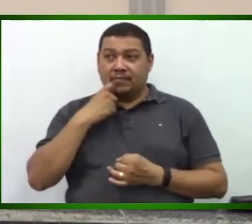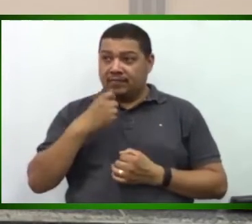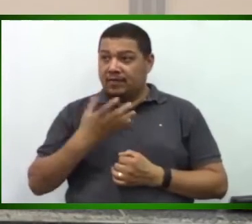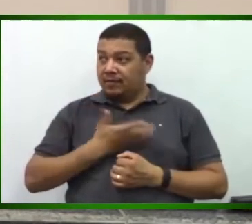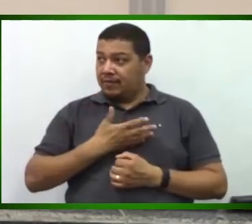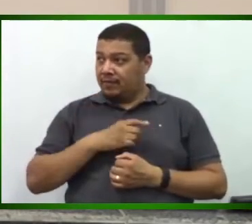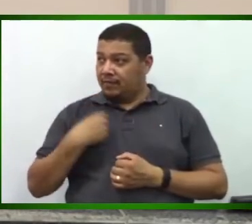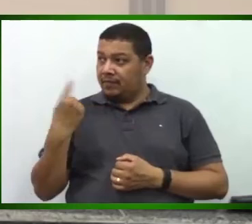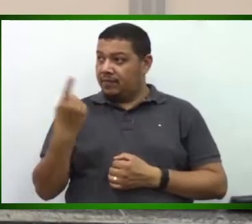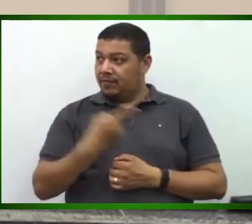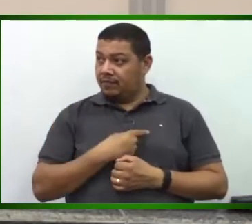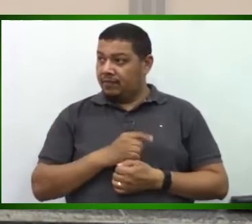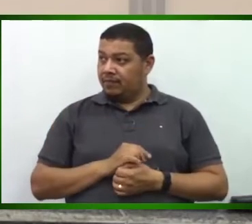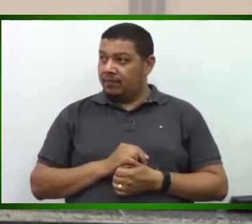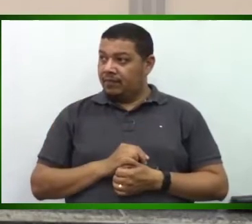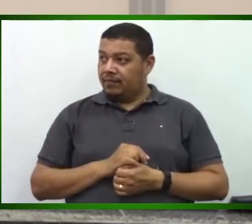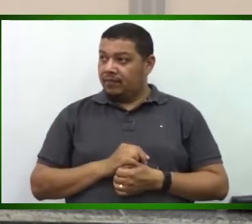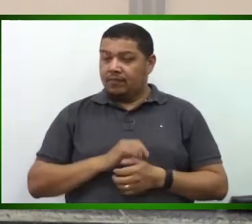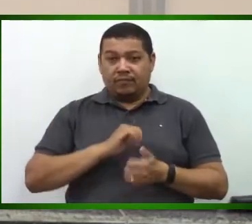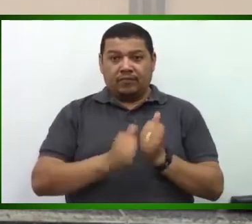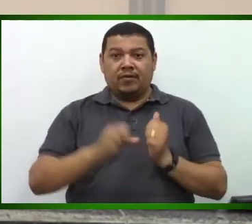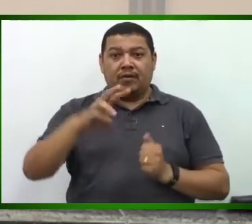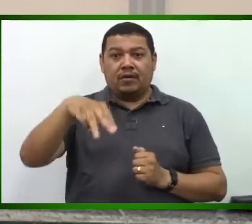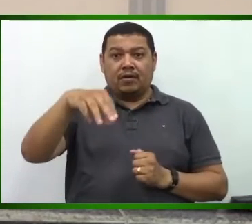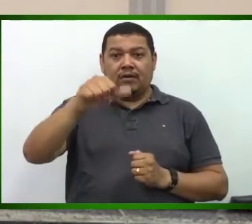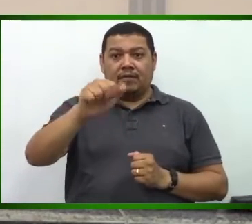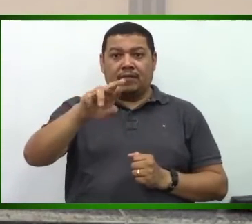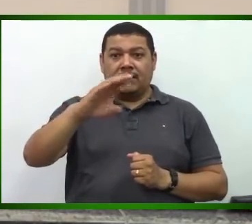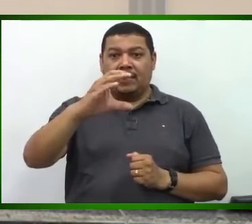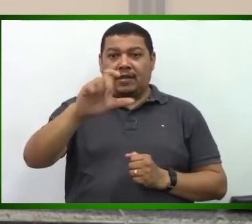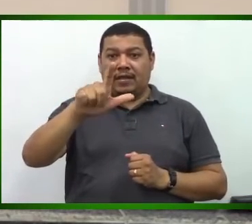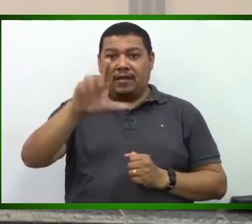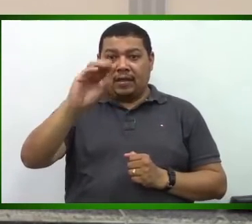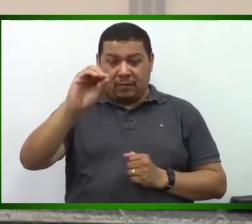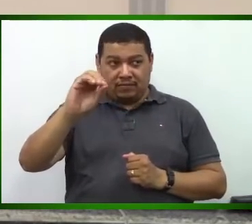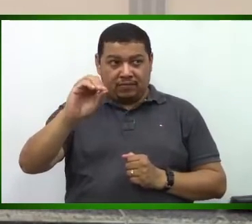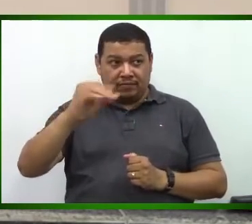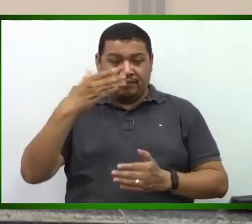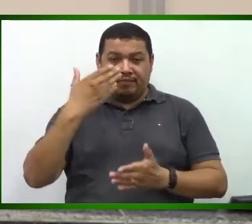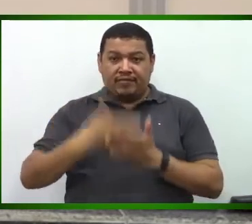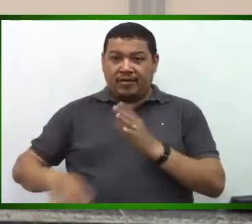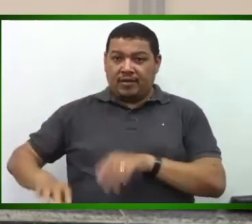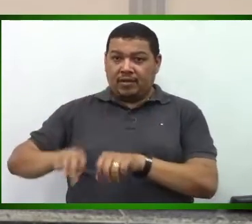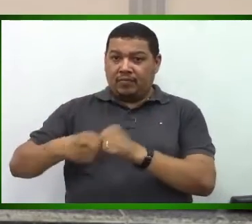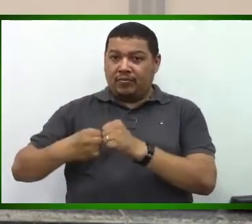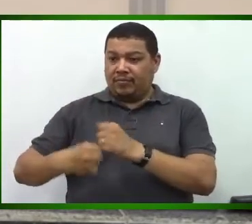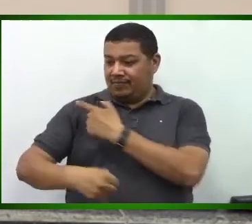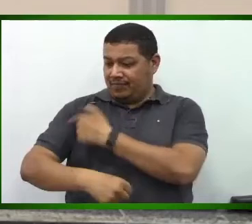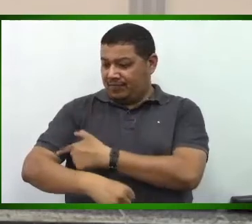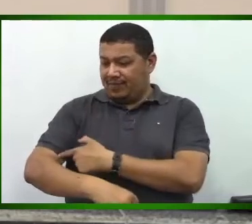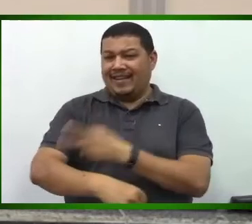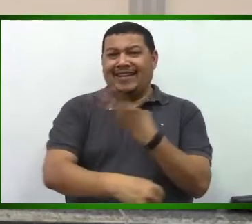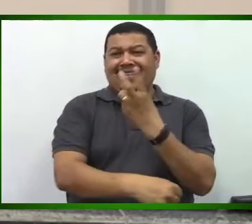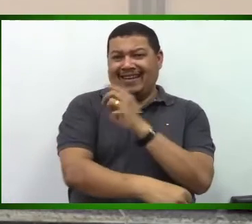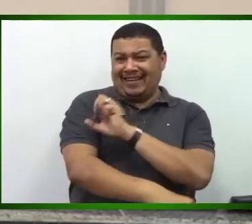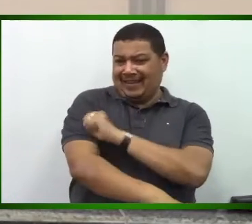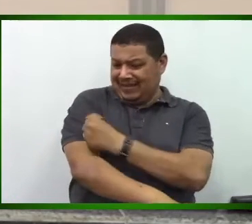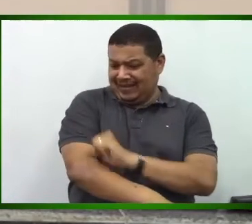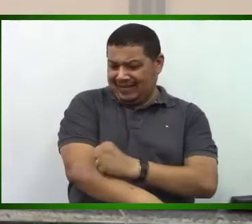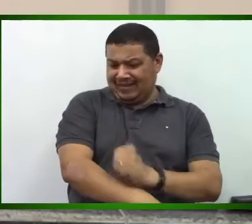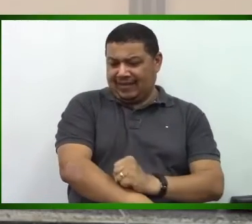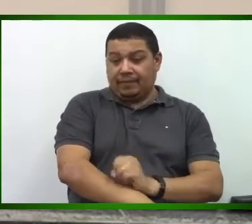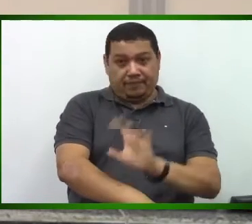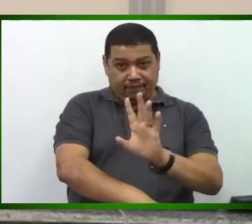amigo do nosso coração, desportista, Marcelo Alves, a esposa dele fraturou o fêmeo e braço em três locais. O